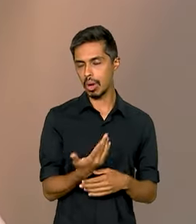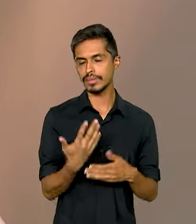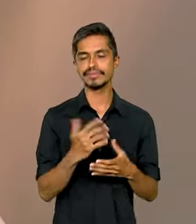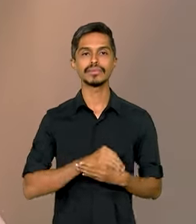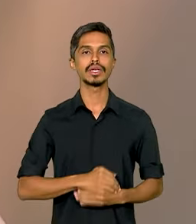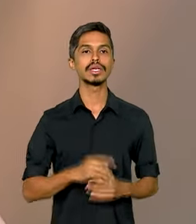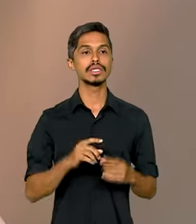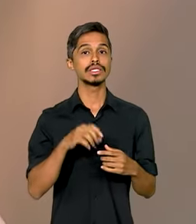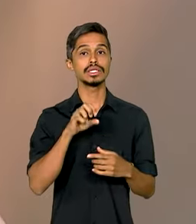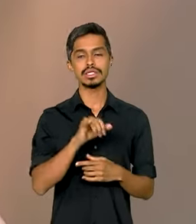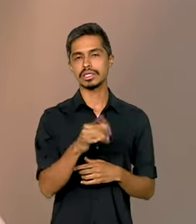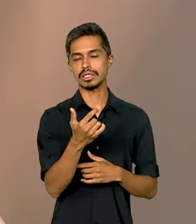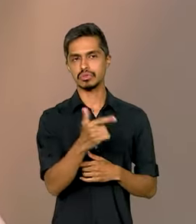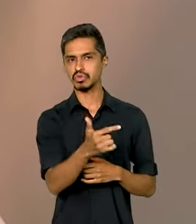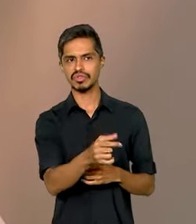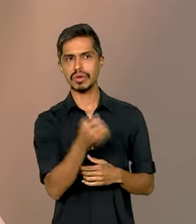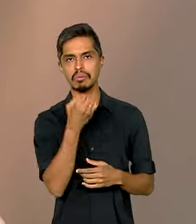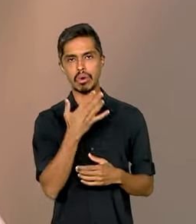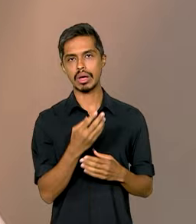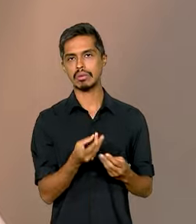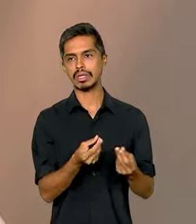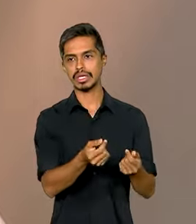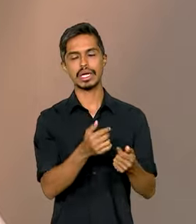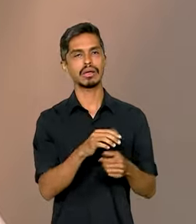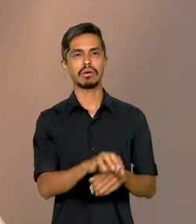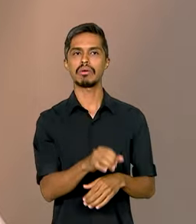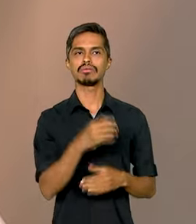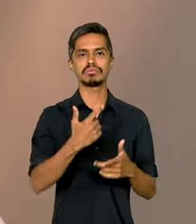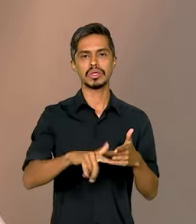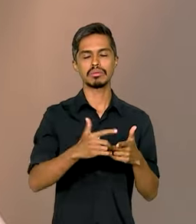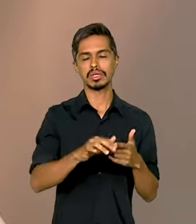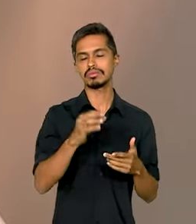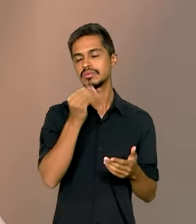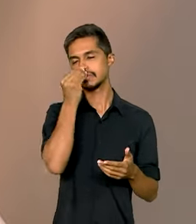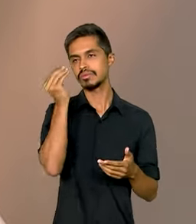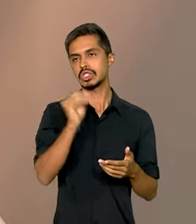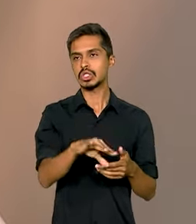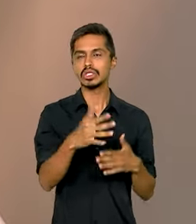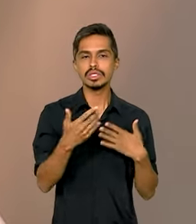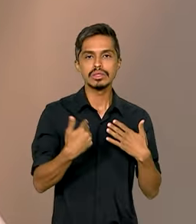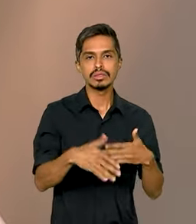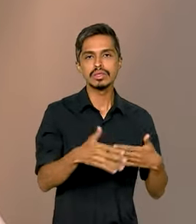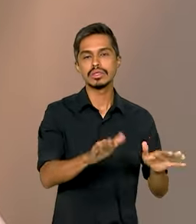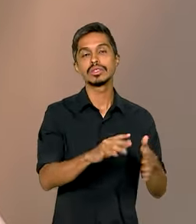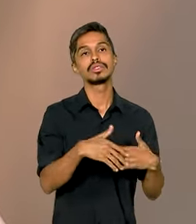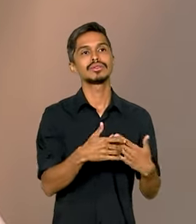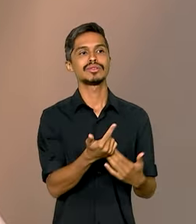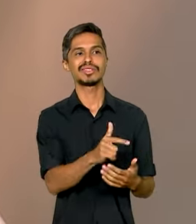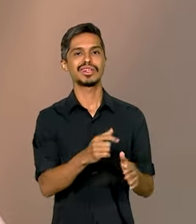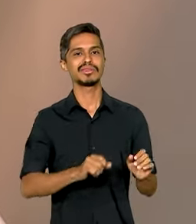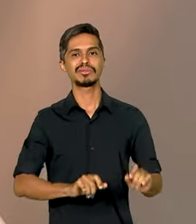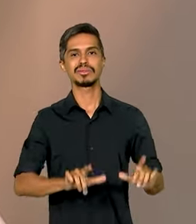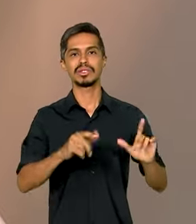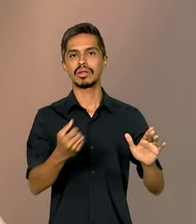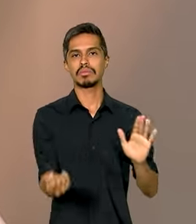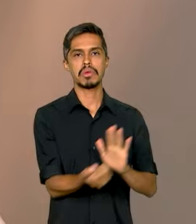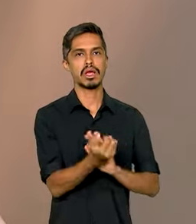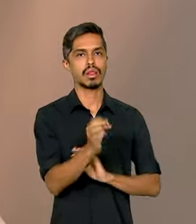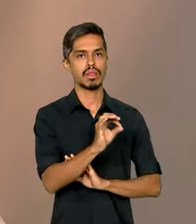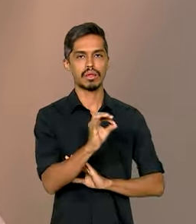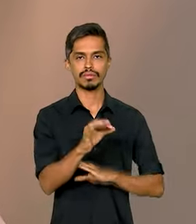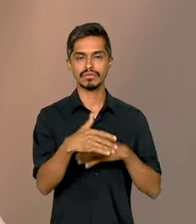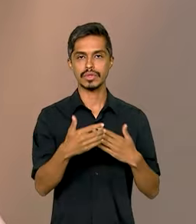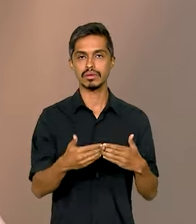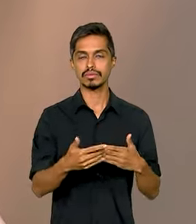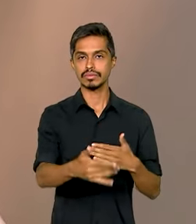E aquelas que não buscarem solucionar para oferecer um serviço de qualidade, não terão esse reconhecimento. E